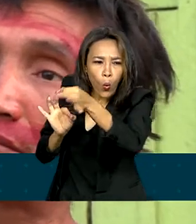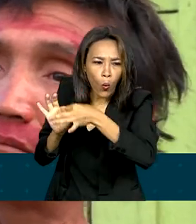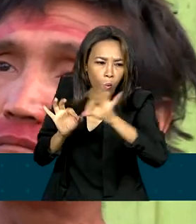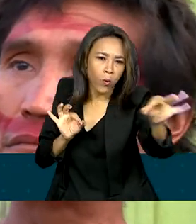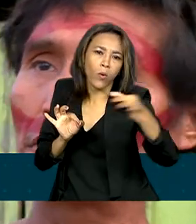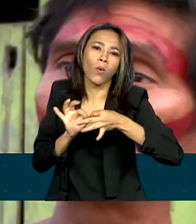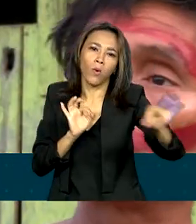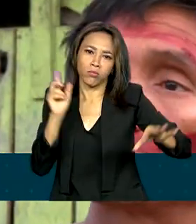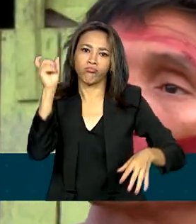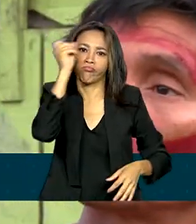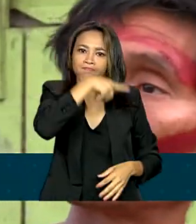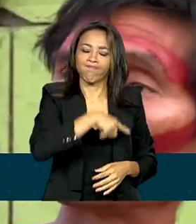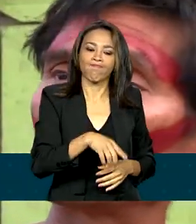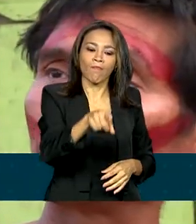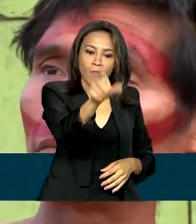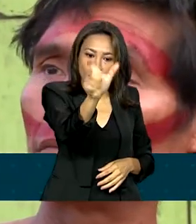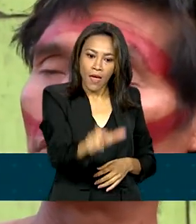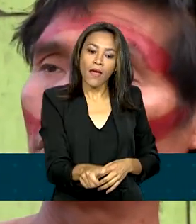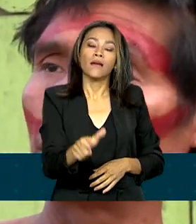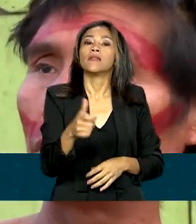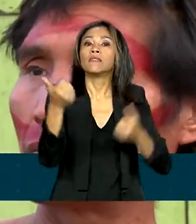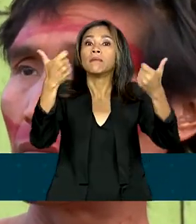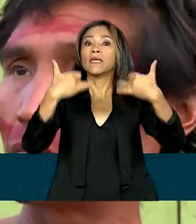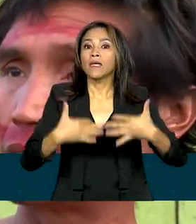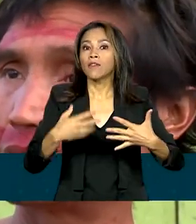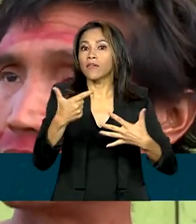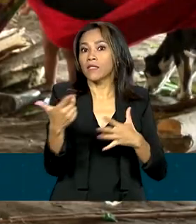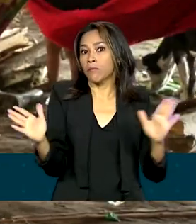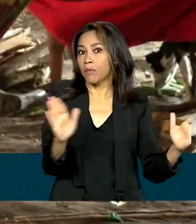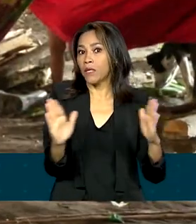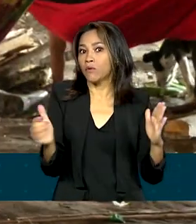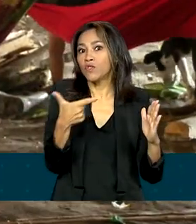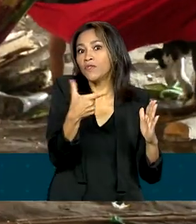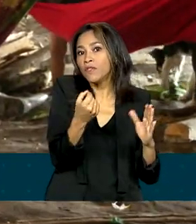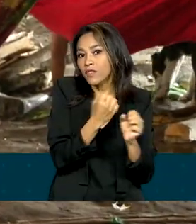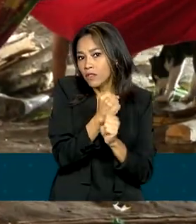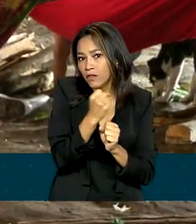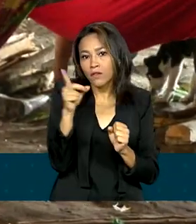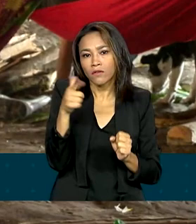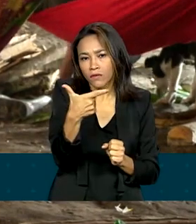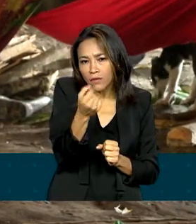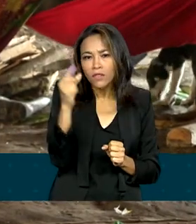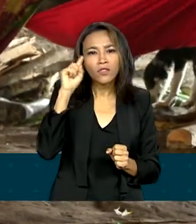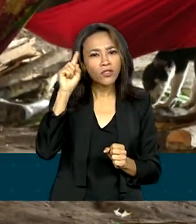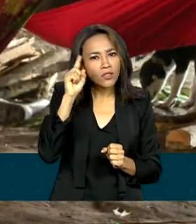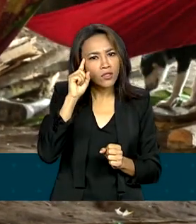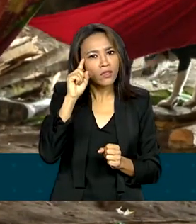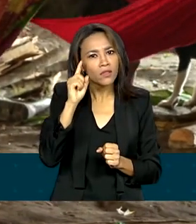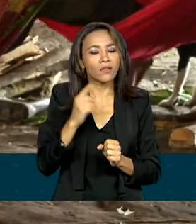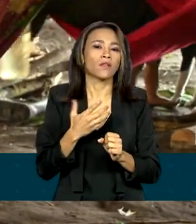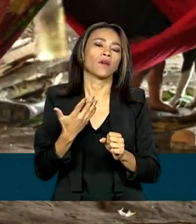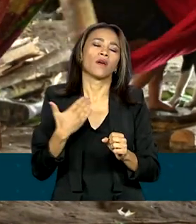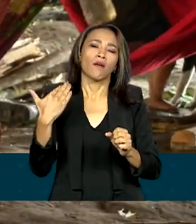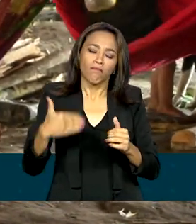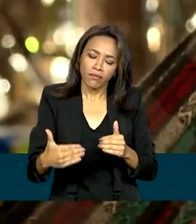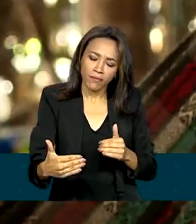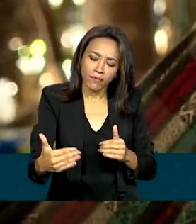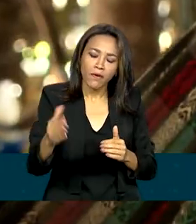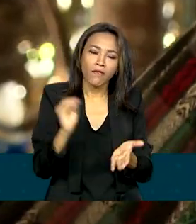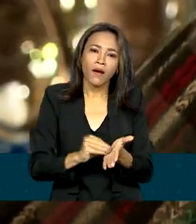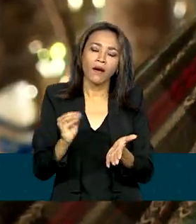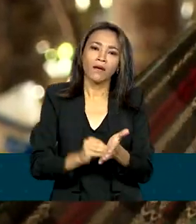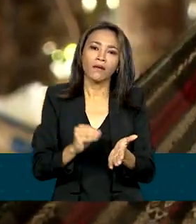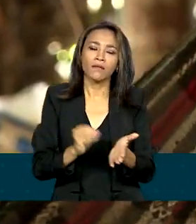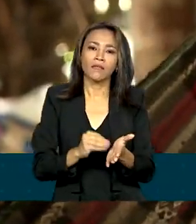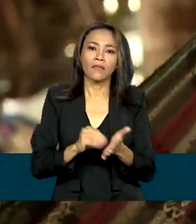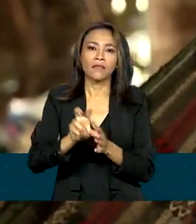operação na terra Yanomami vai durar 20 dias, e terá início no dia 6 de março. De acordo com o governo, falta percorrer cerca de